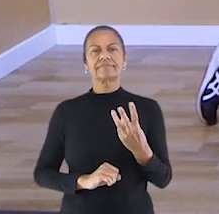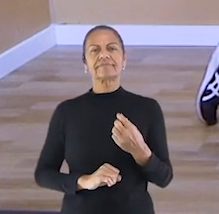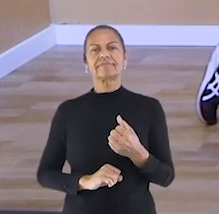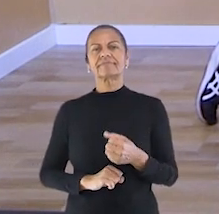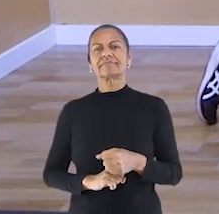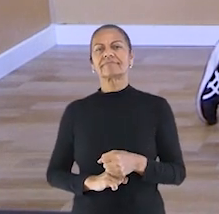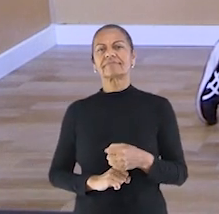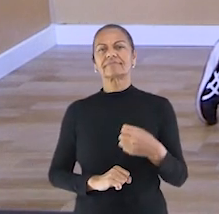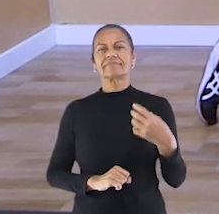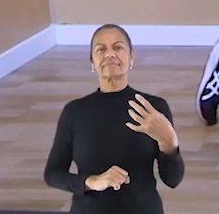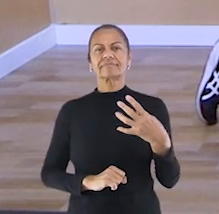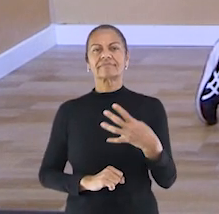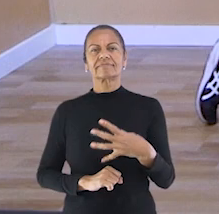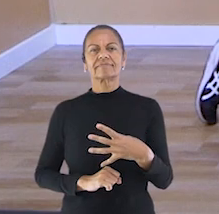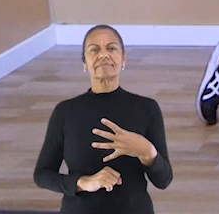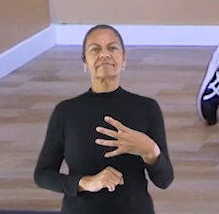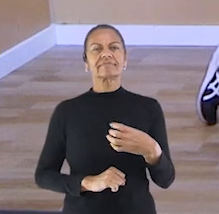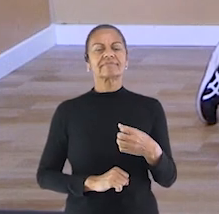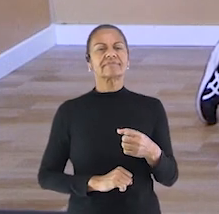três,